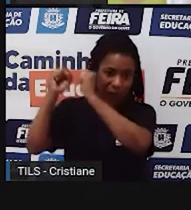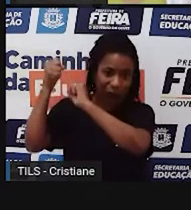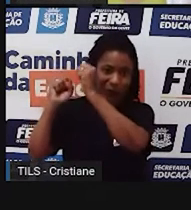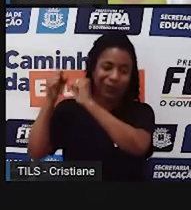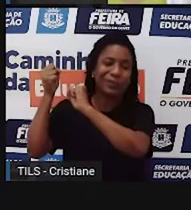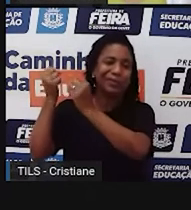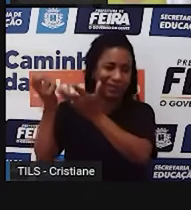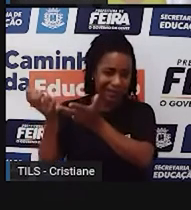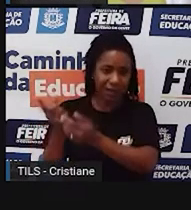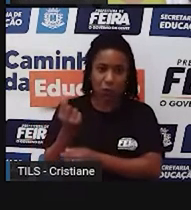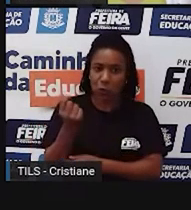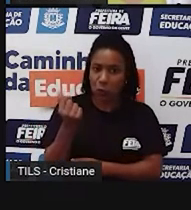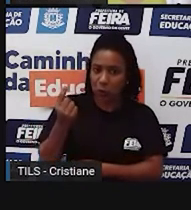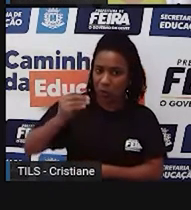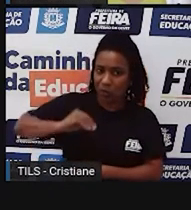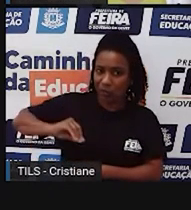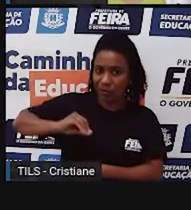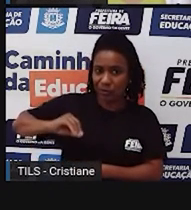vamos dizer assim,